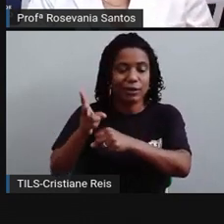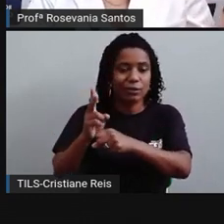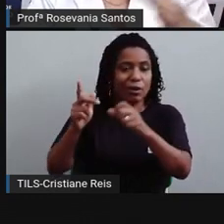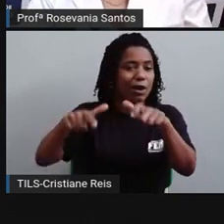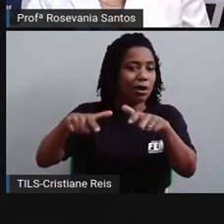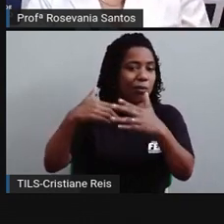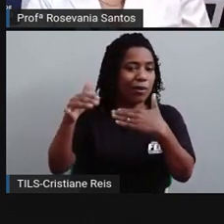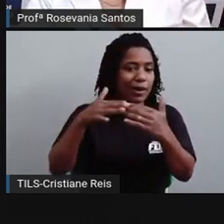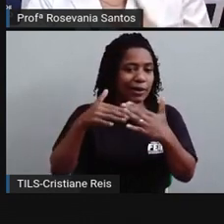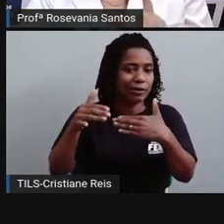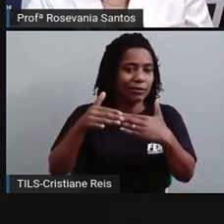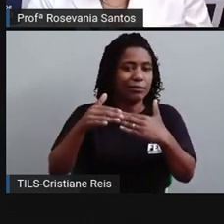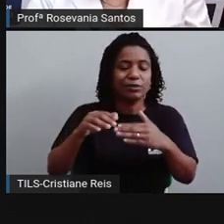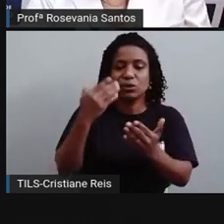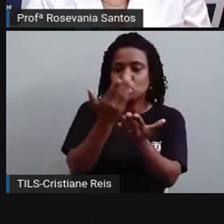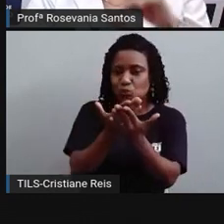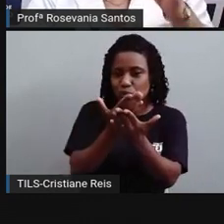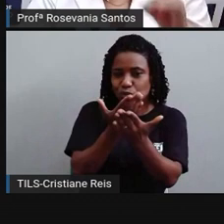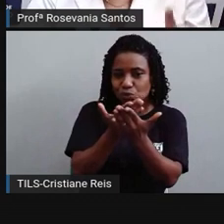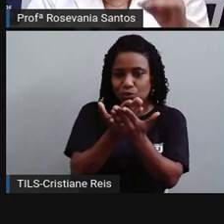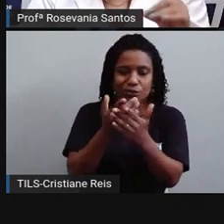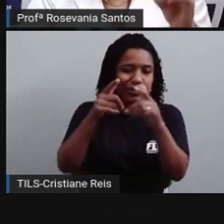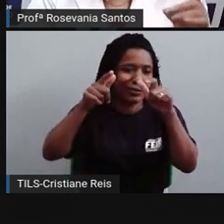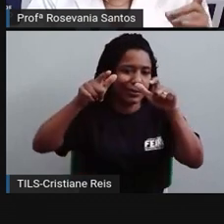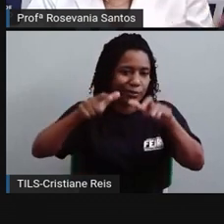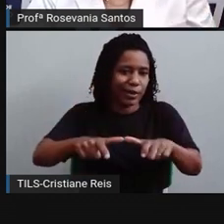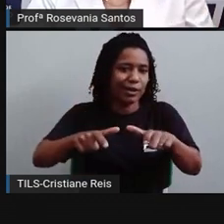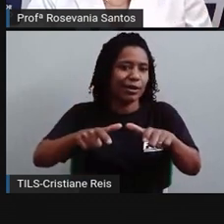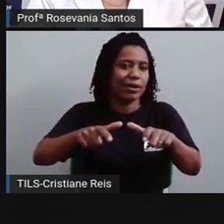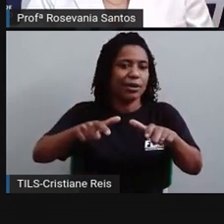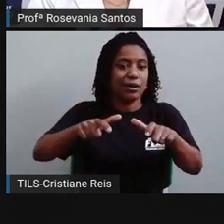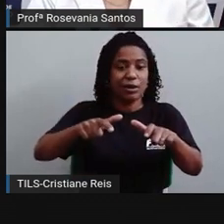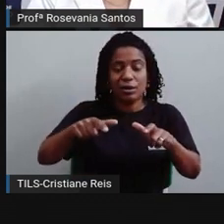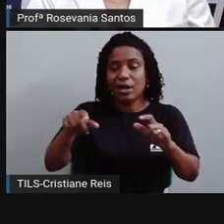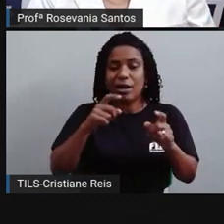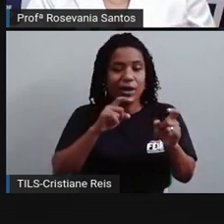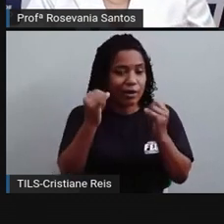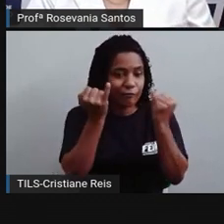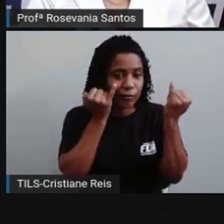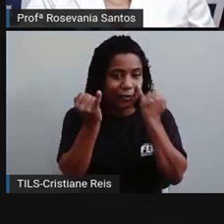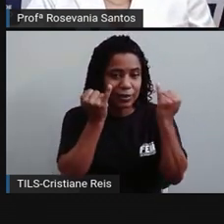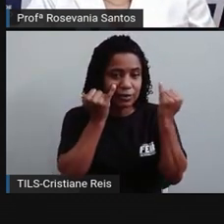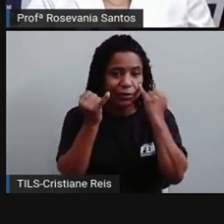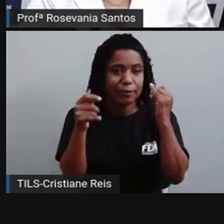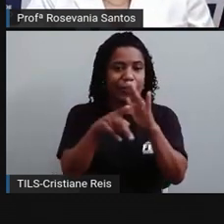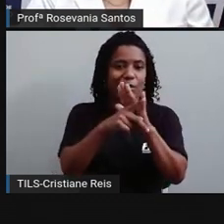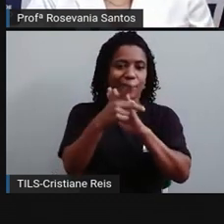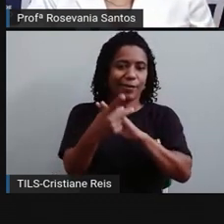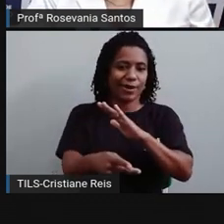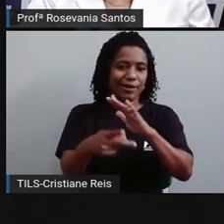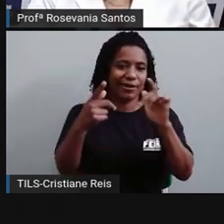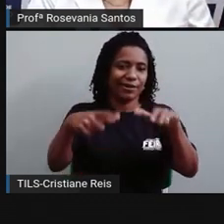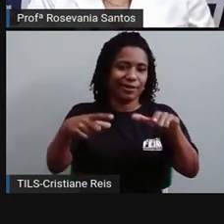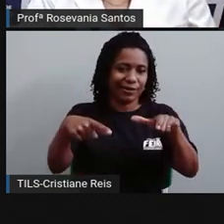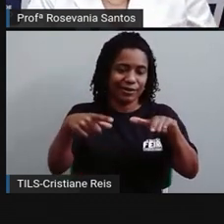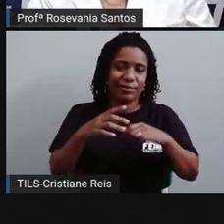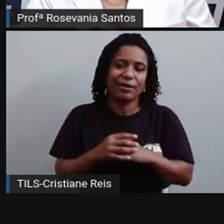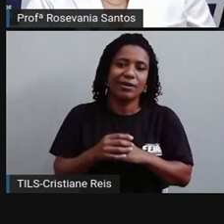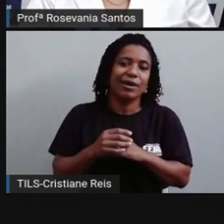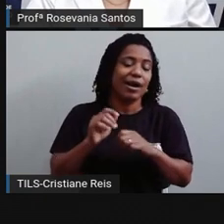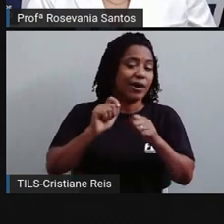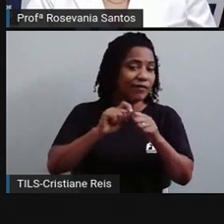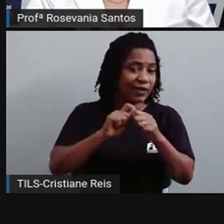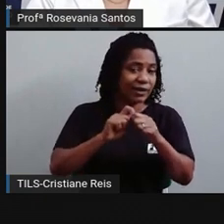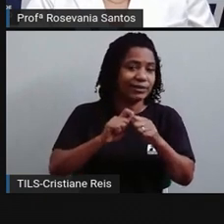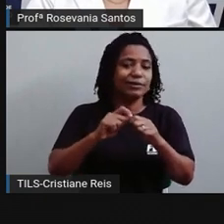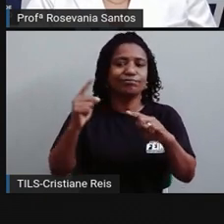lugar. Se você está fazendo estudo de um determinado lugar, os dados têm que ser daquele lugar. Vou multiplicar por mil para fazer a permilagem,